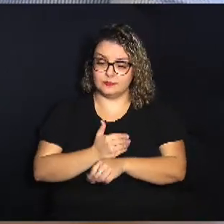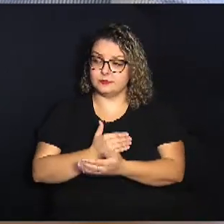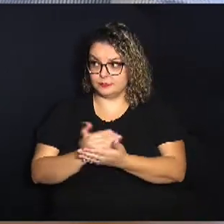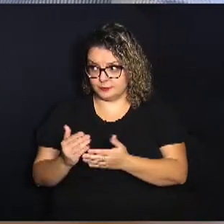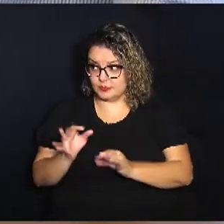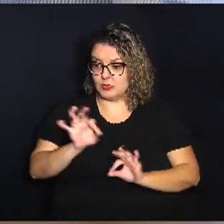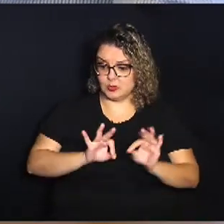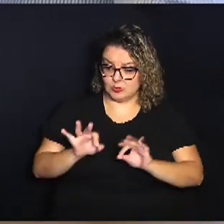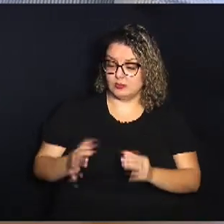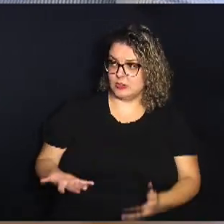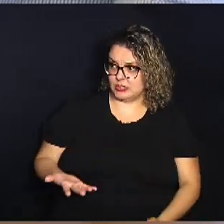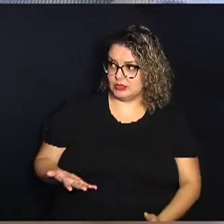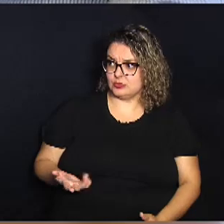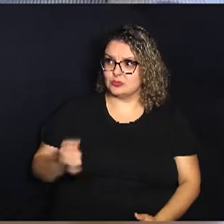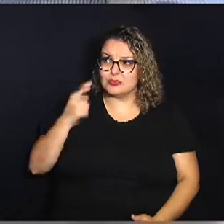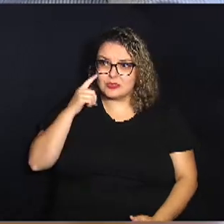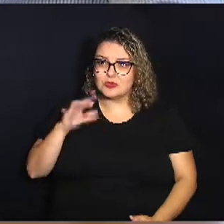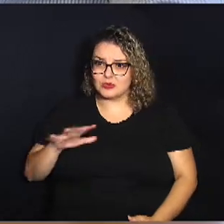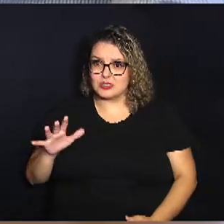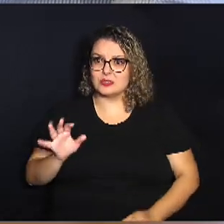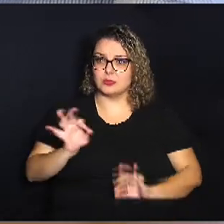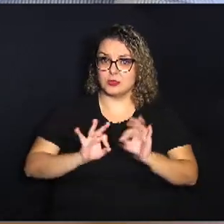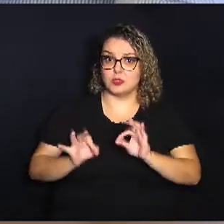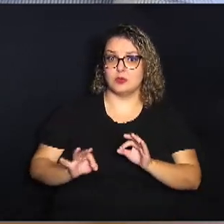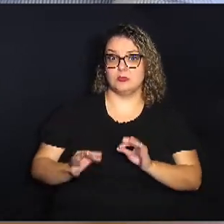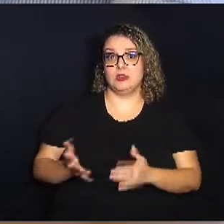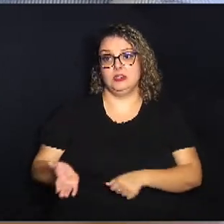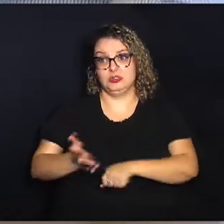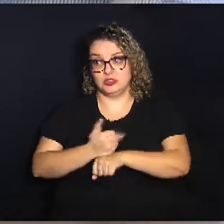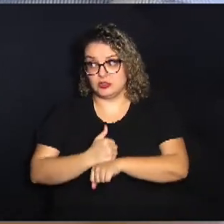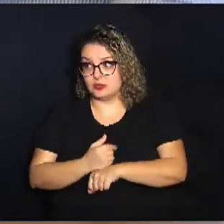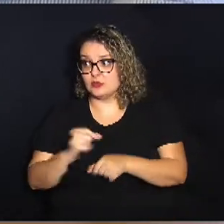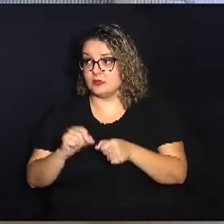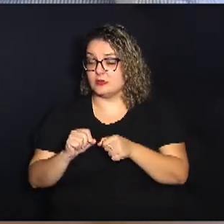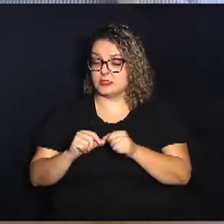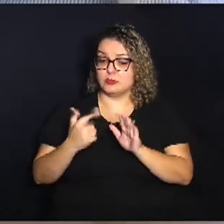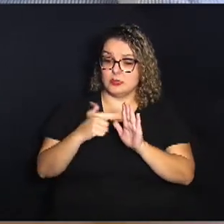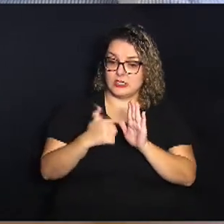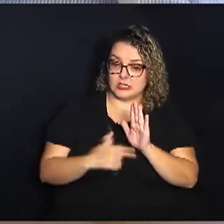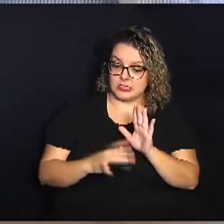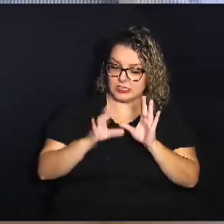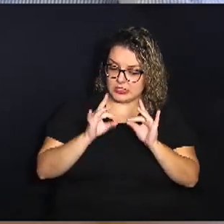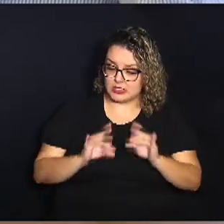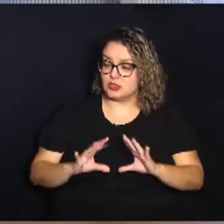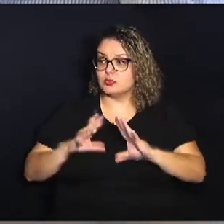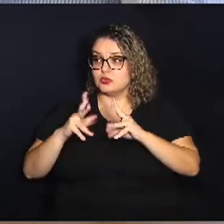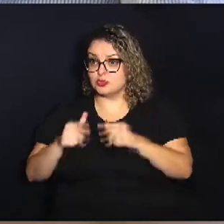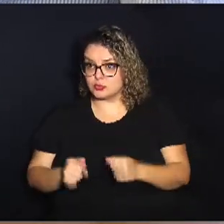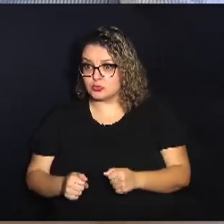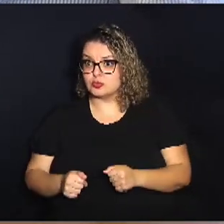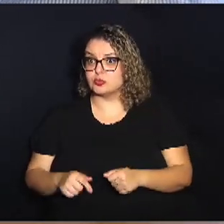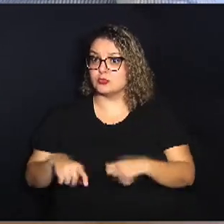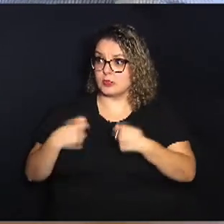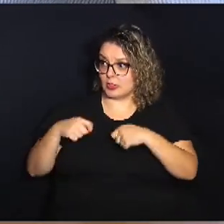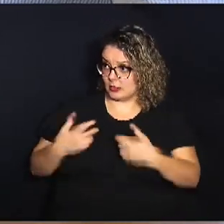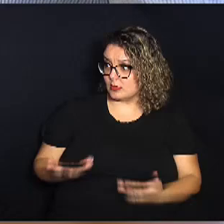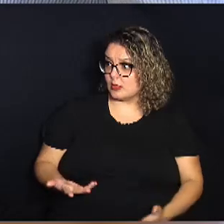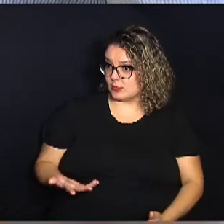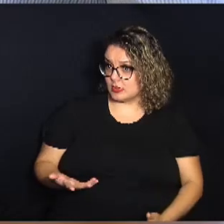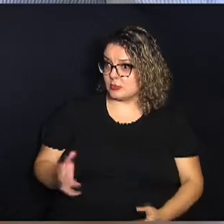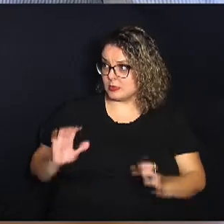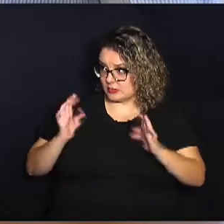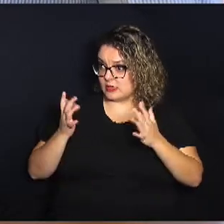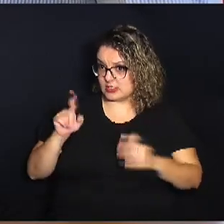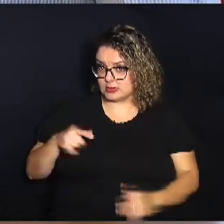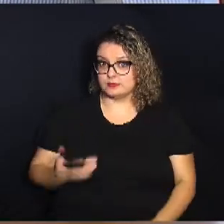preparativos o ideal é montar um planejamento prévio fazer uma lista detalhada de tudo o que você vai precisar para a festa